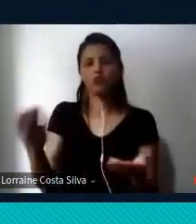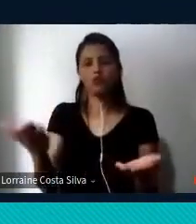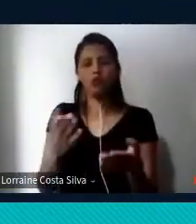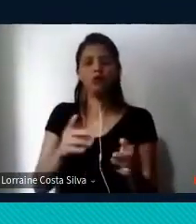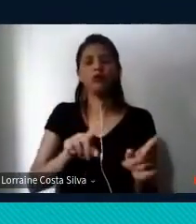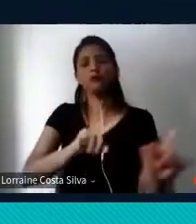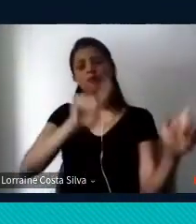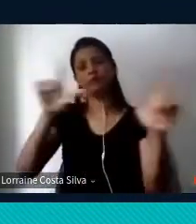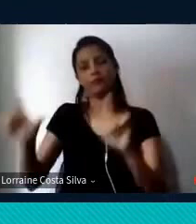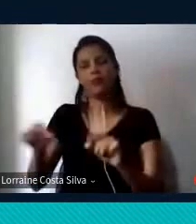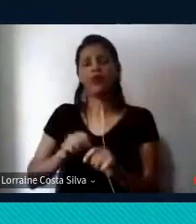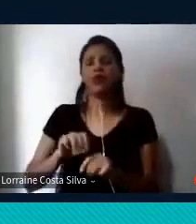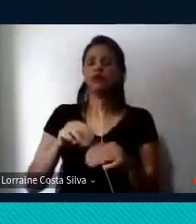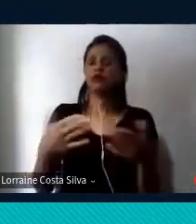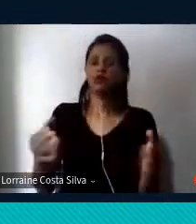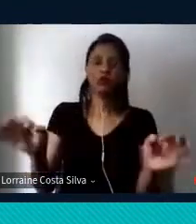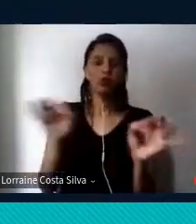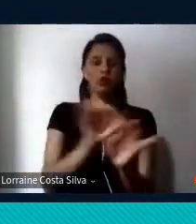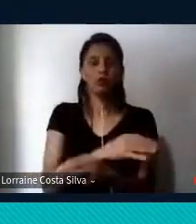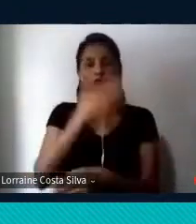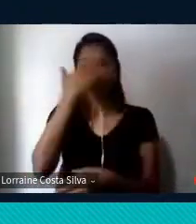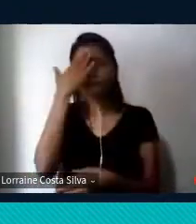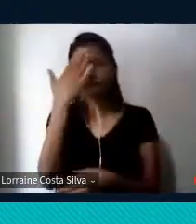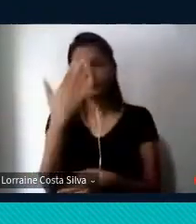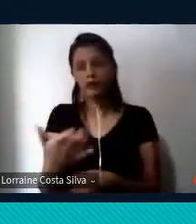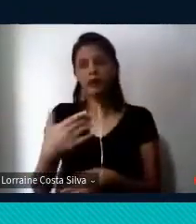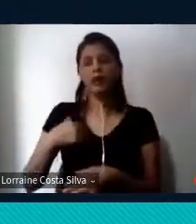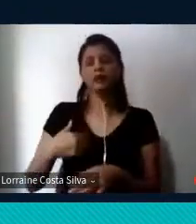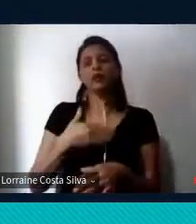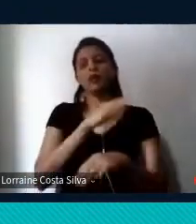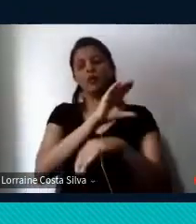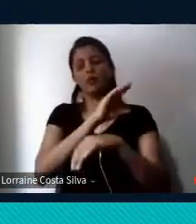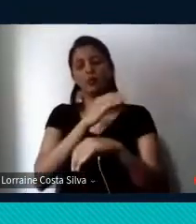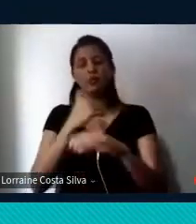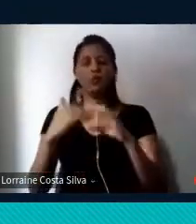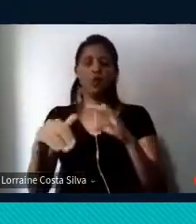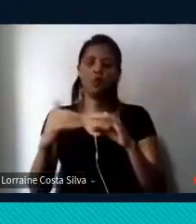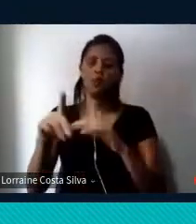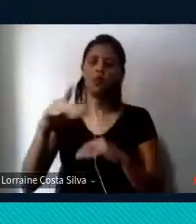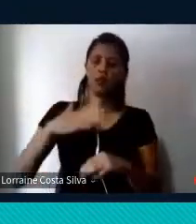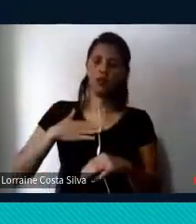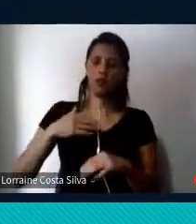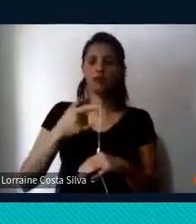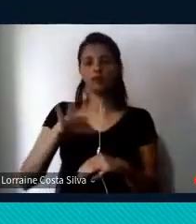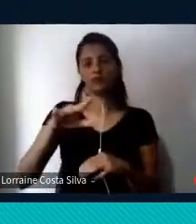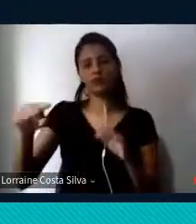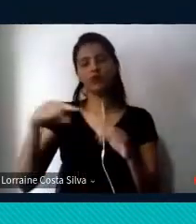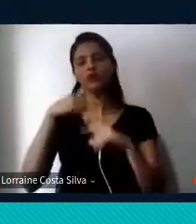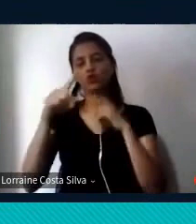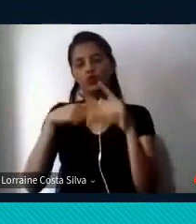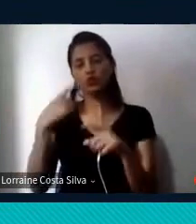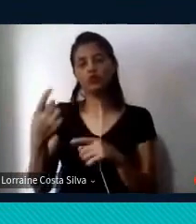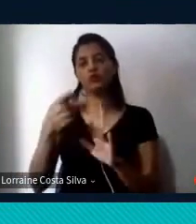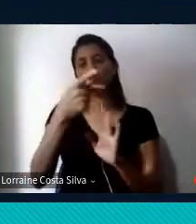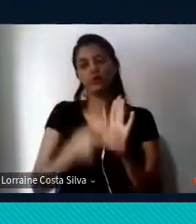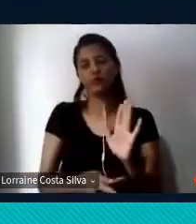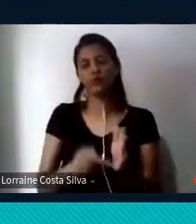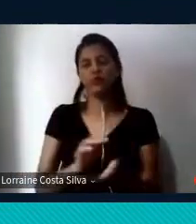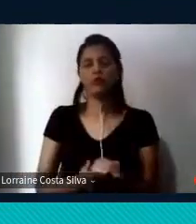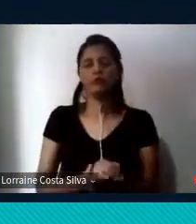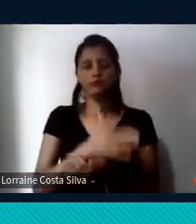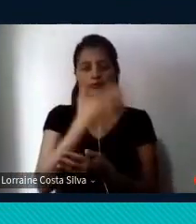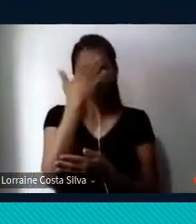Então, é isso. Obrigado. Então, os contatos, caso vocês tenham alguma dúvida sobre o projeto. Obrigado. Muitíssimo obrigado,